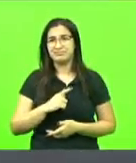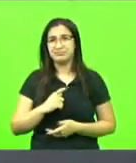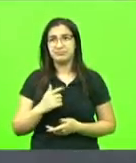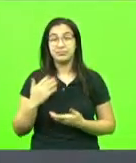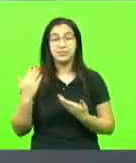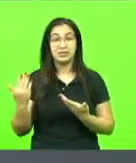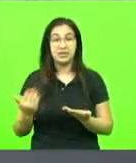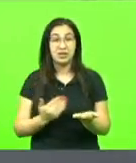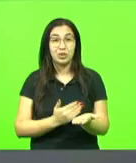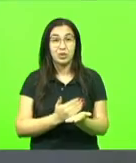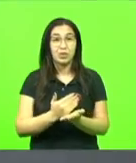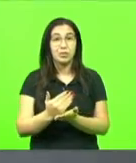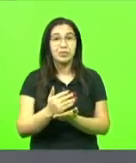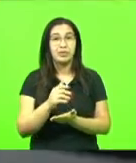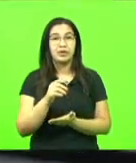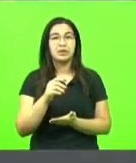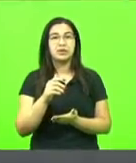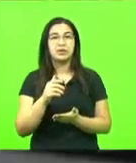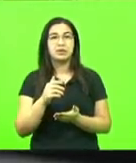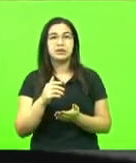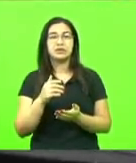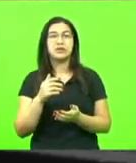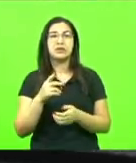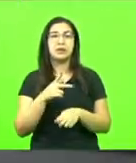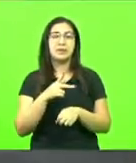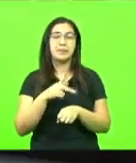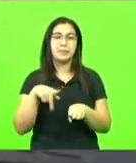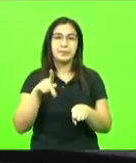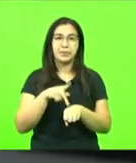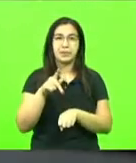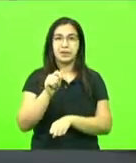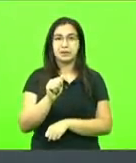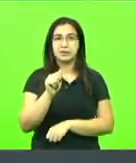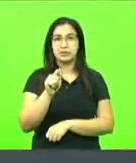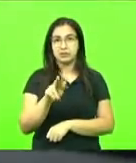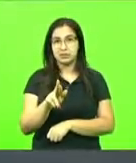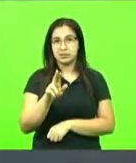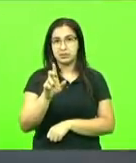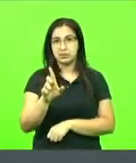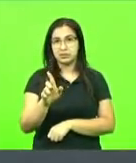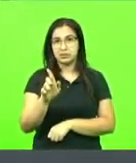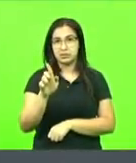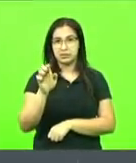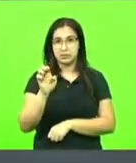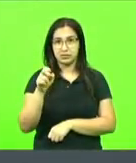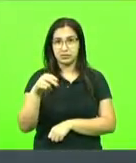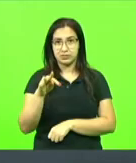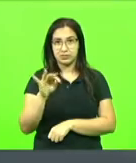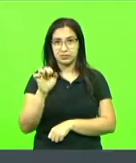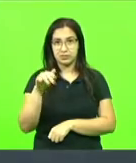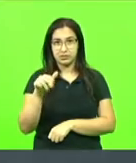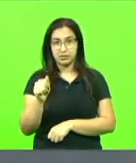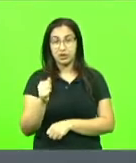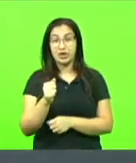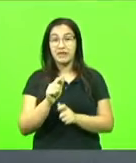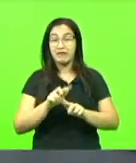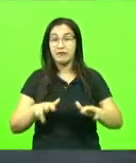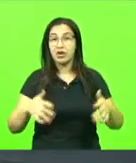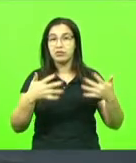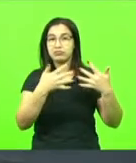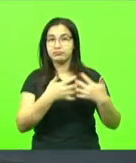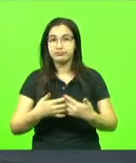Argentina para o Brasil e vice-versa, onde muita produção, muitos caminhões circulam diariamente,